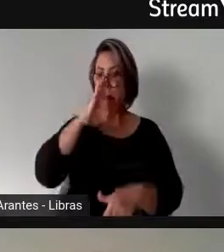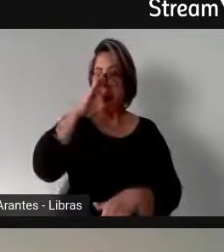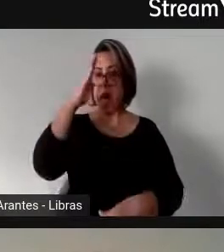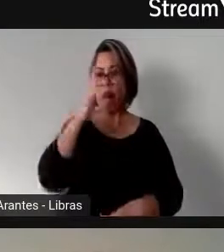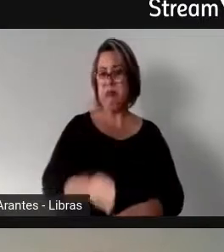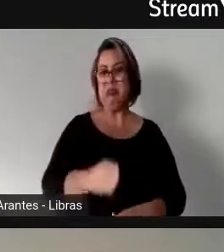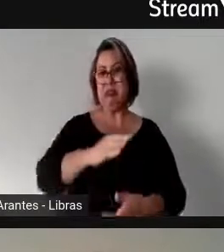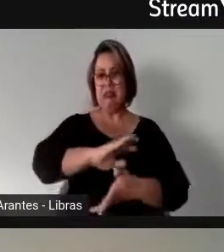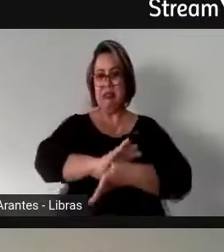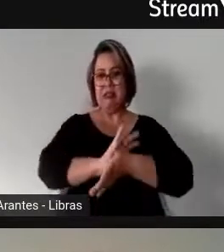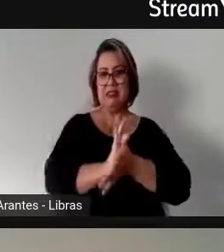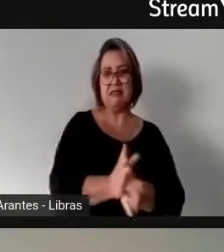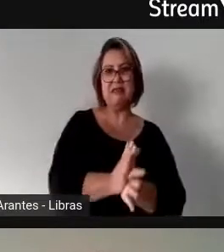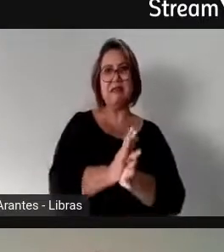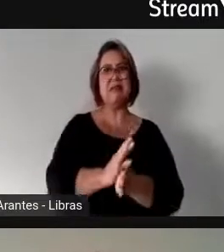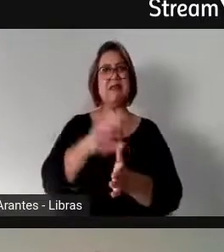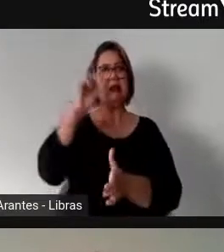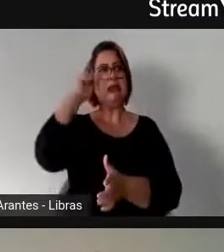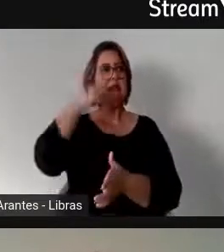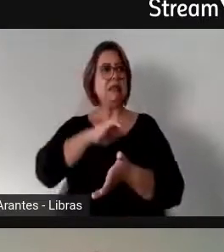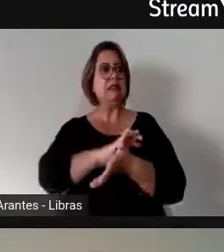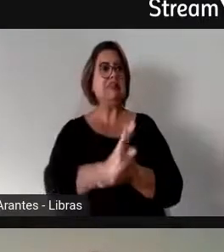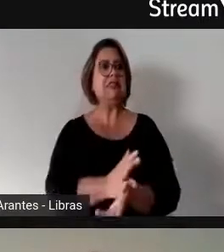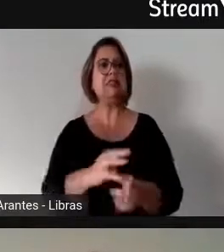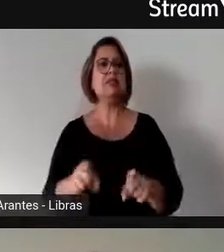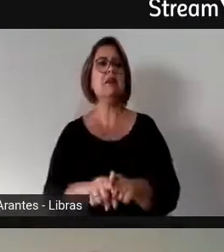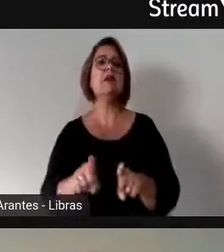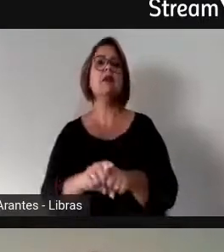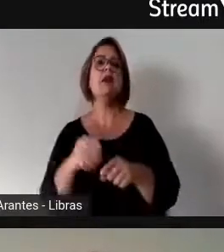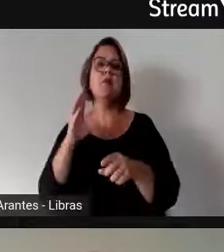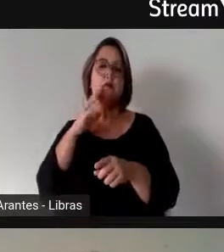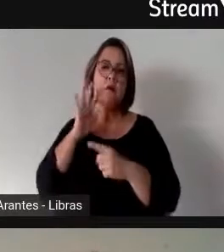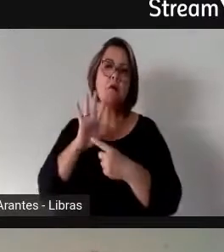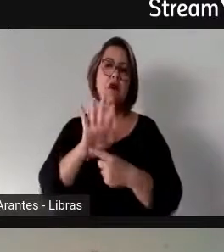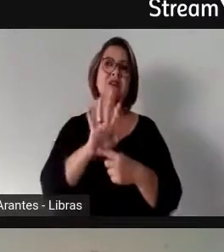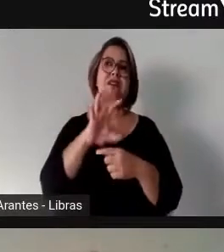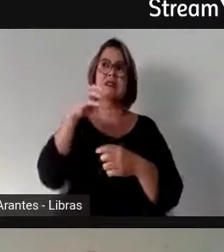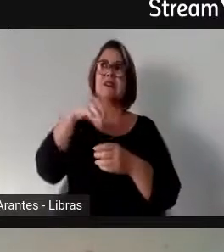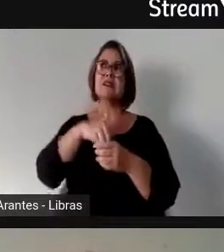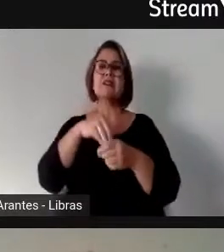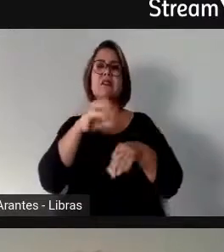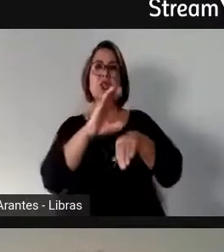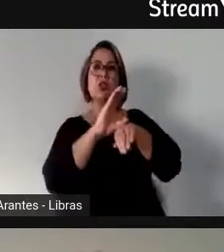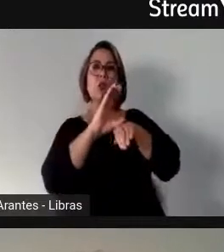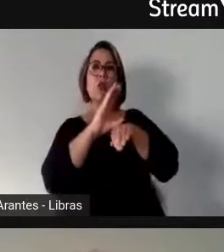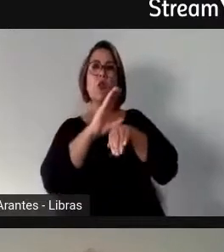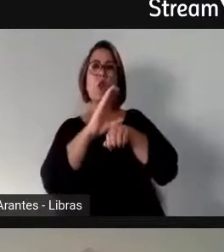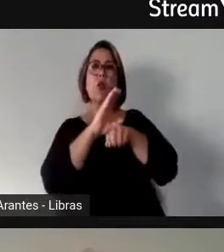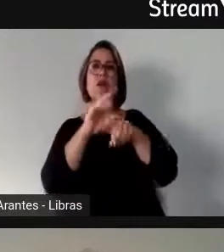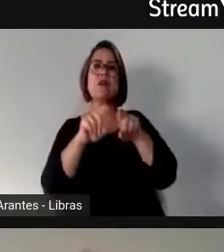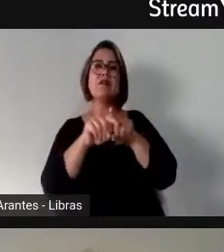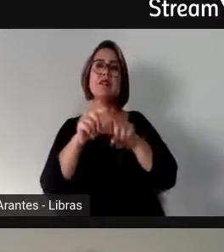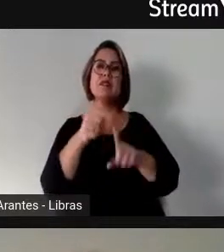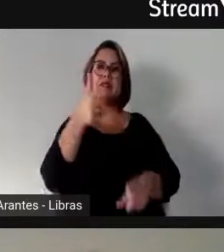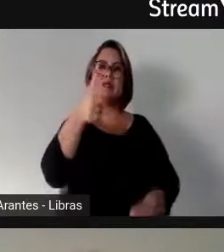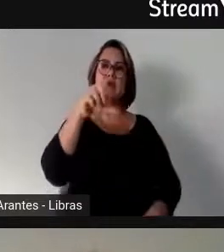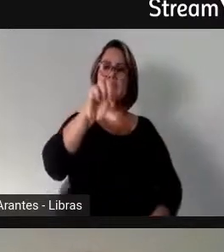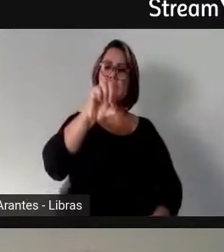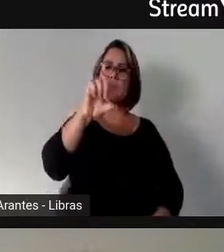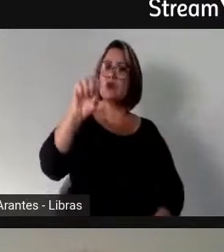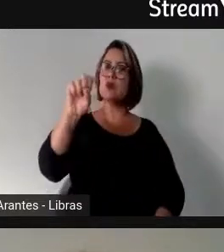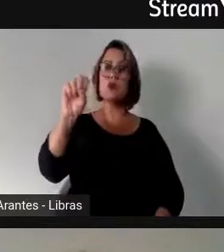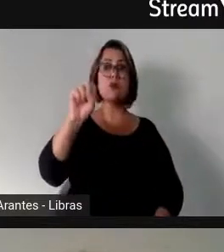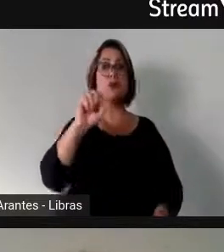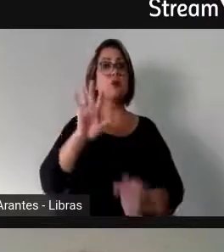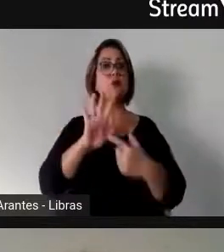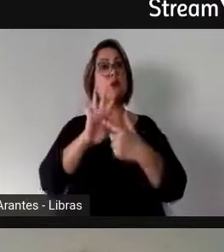discriminadora e racista, a Constituição vem, desde 1988, estampando com toda clareza